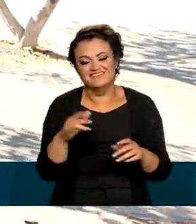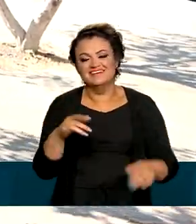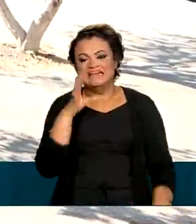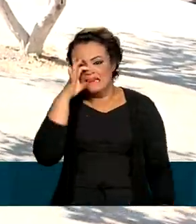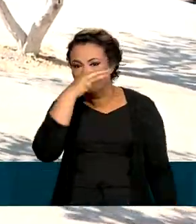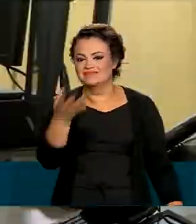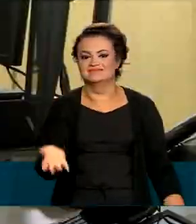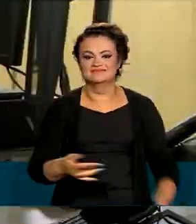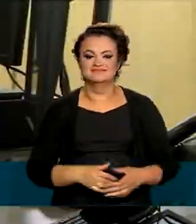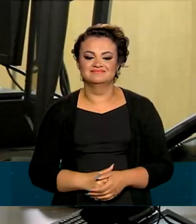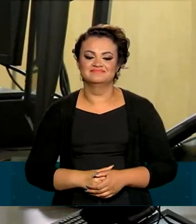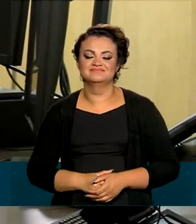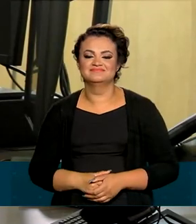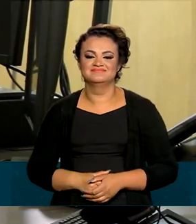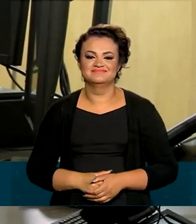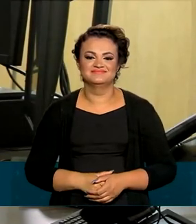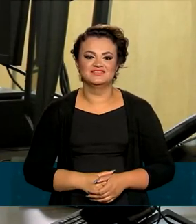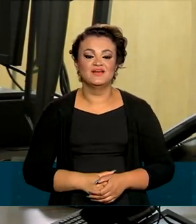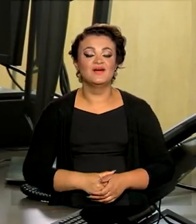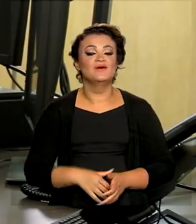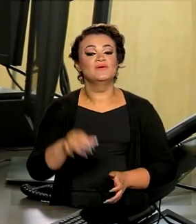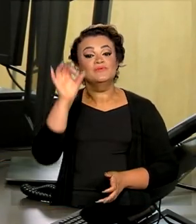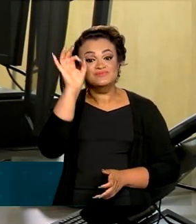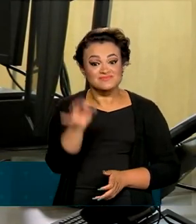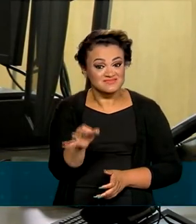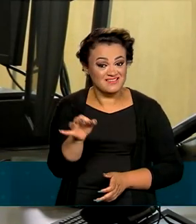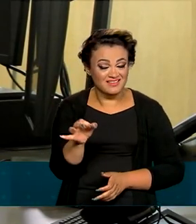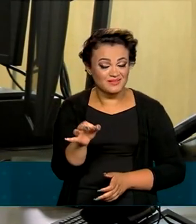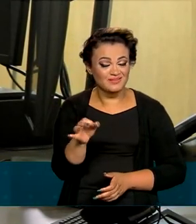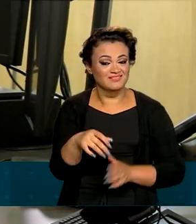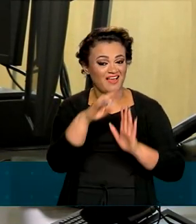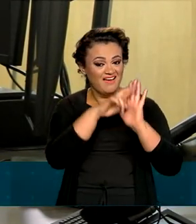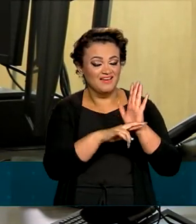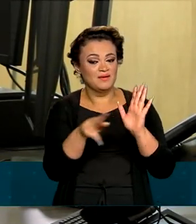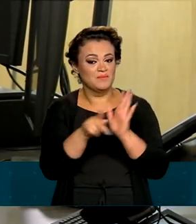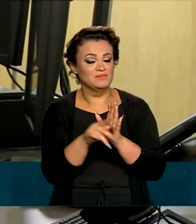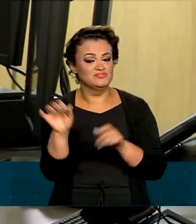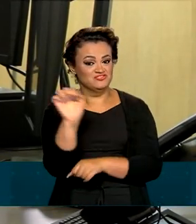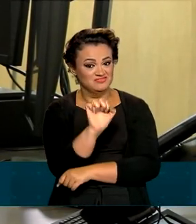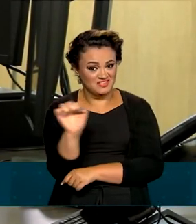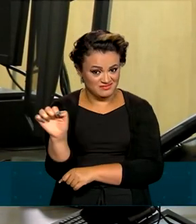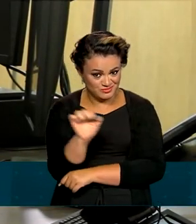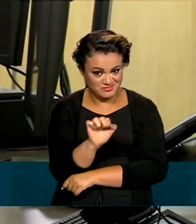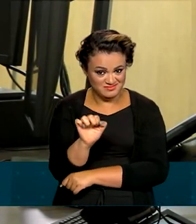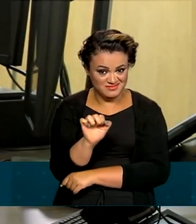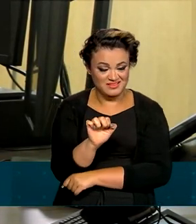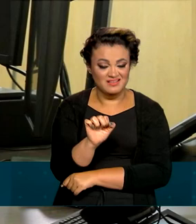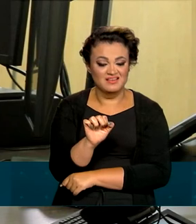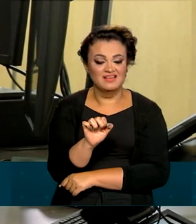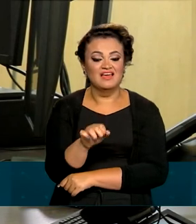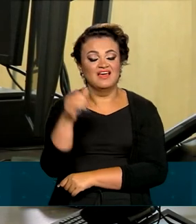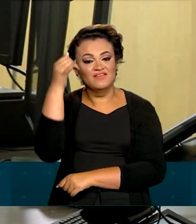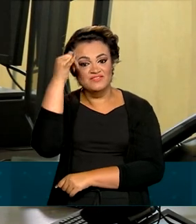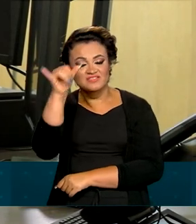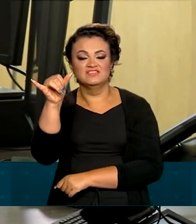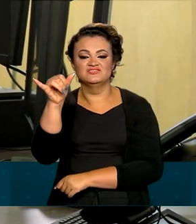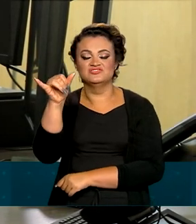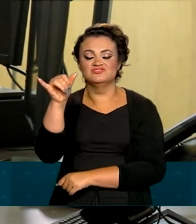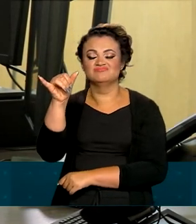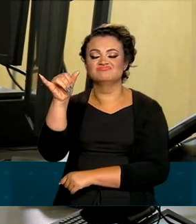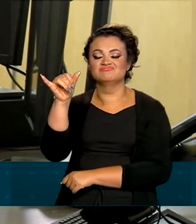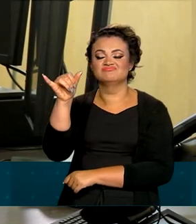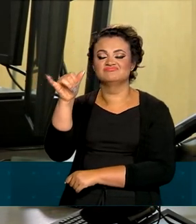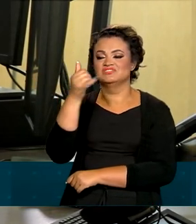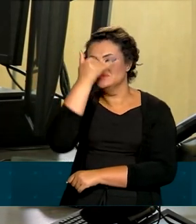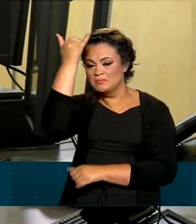insiste no erro. O ideal é seguir as regras de trânsito, de modo que a gente evite a ocorrência dos